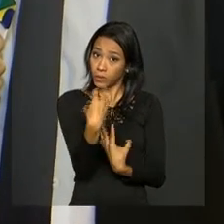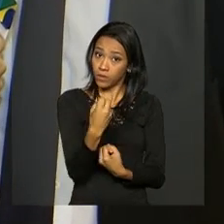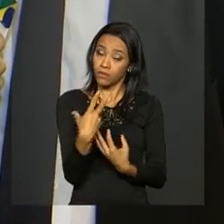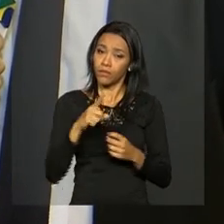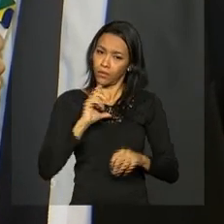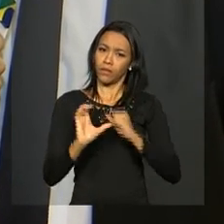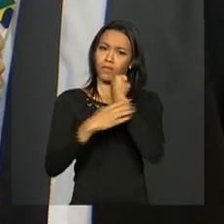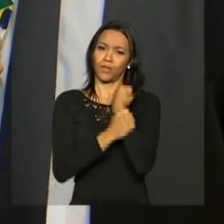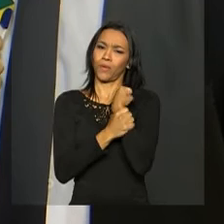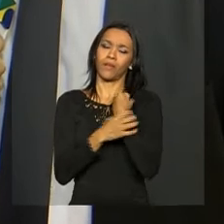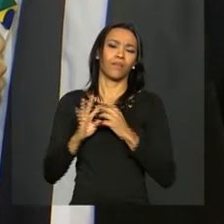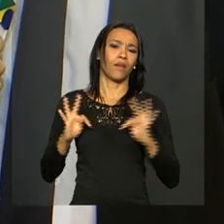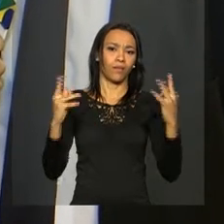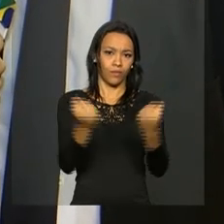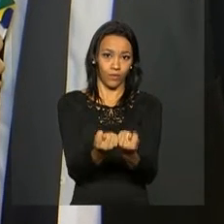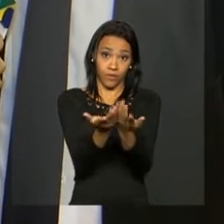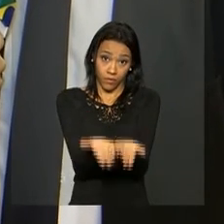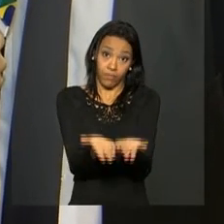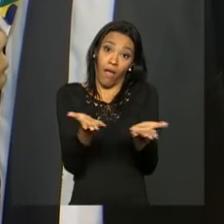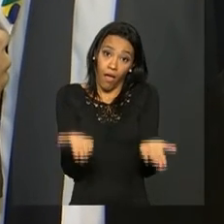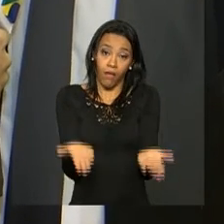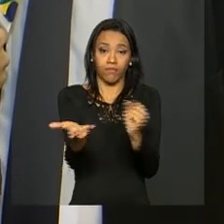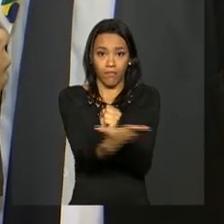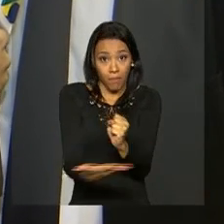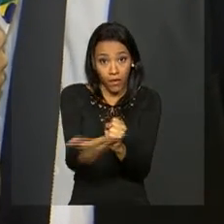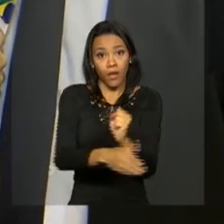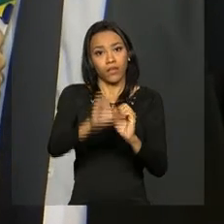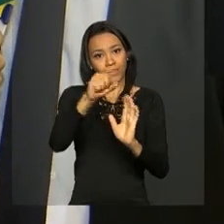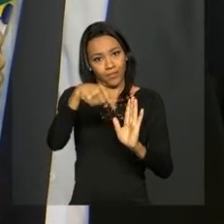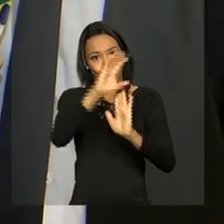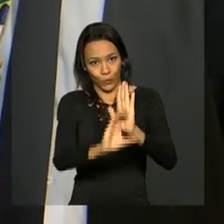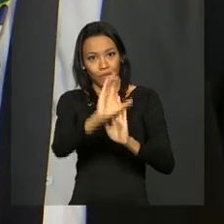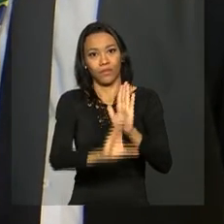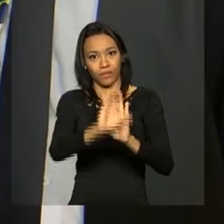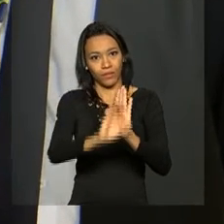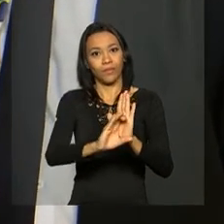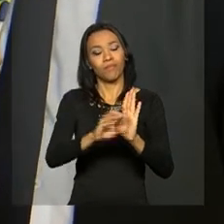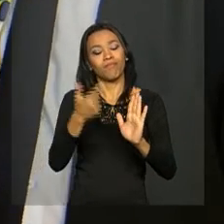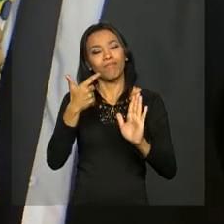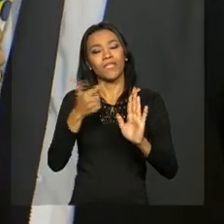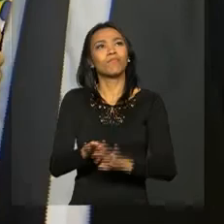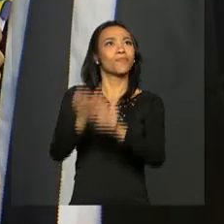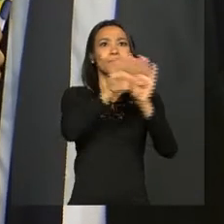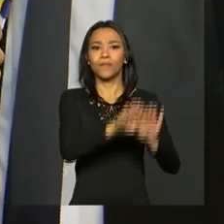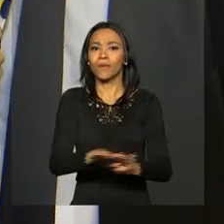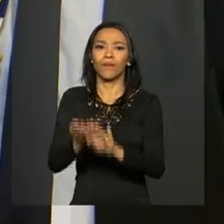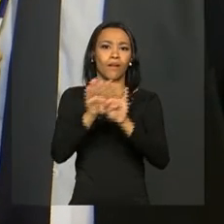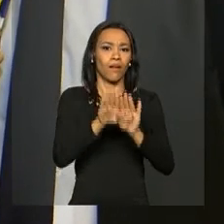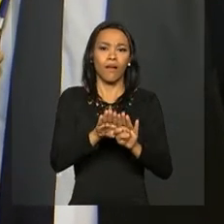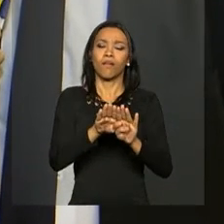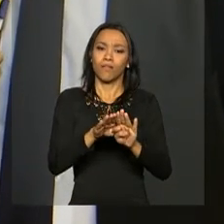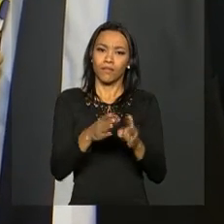assegurado a todos os brasileiros. Então, a base é esse grande entendimento nacional sobre em que se